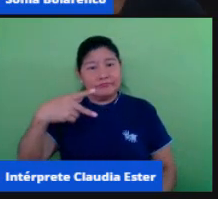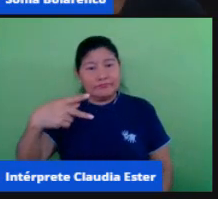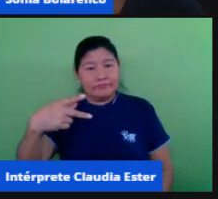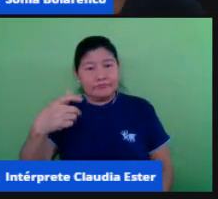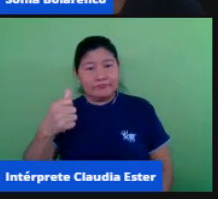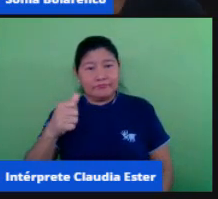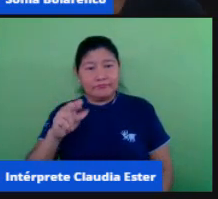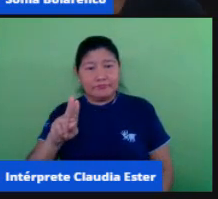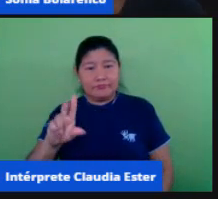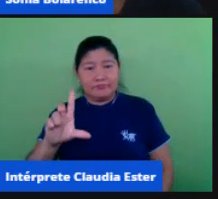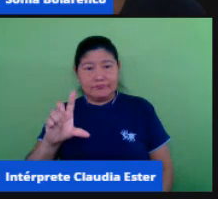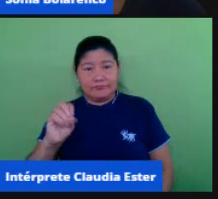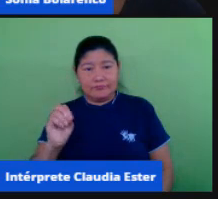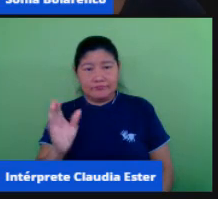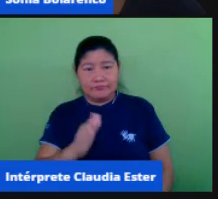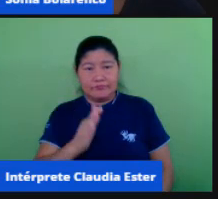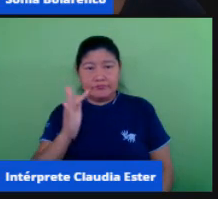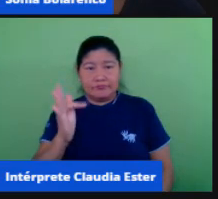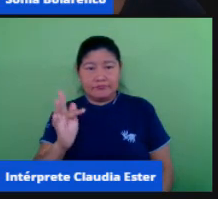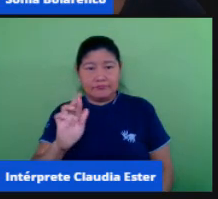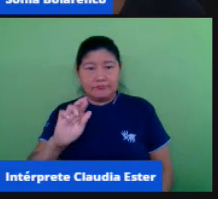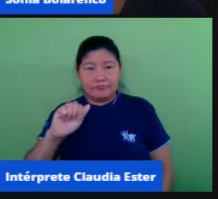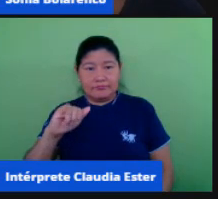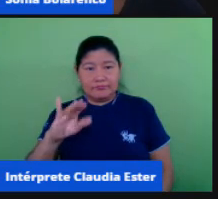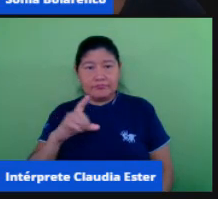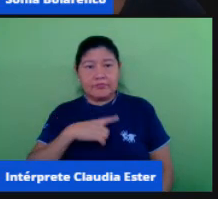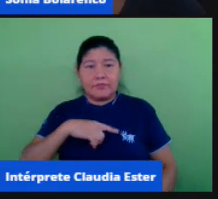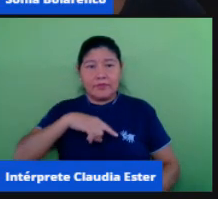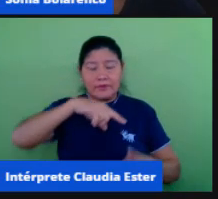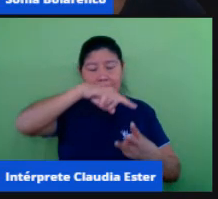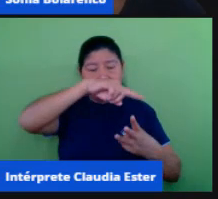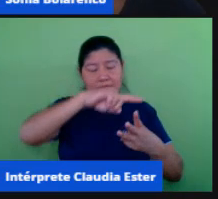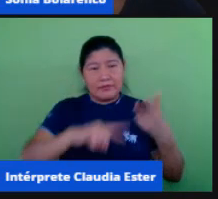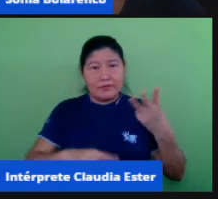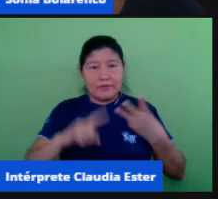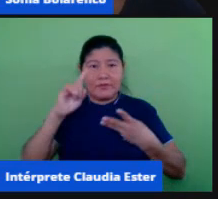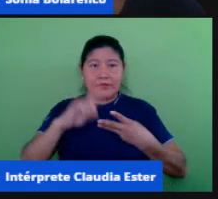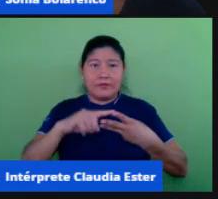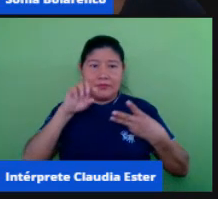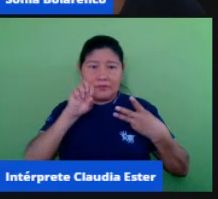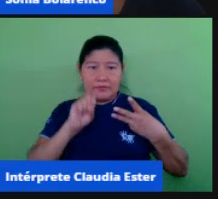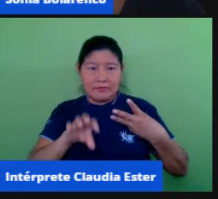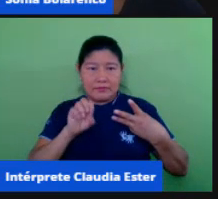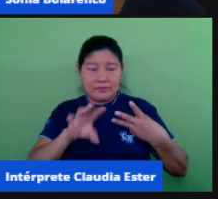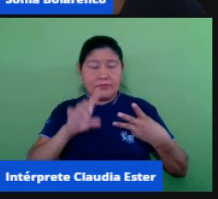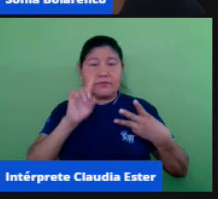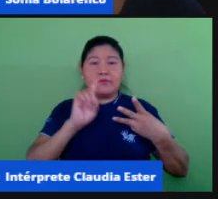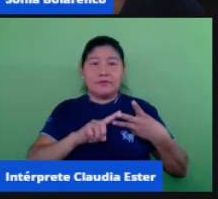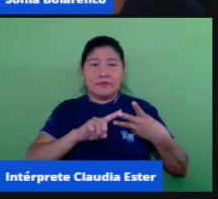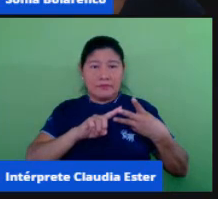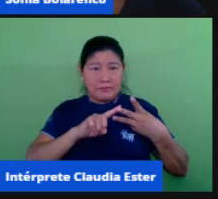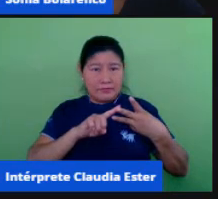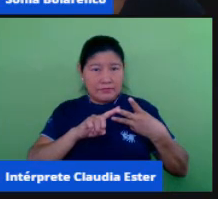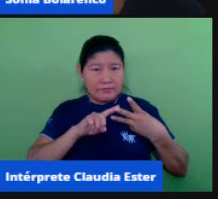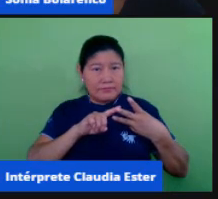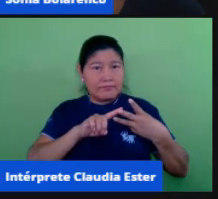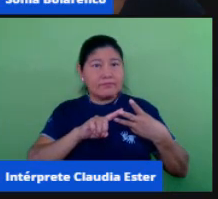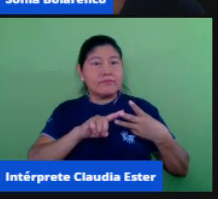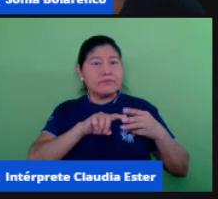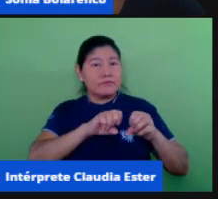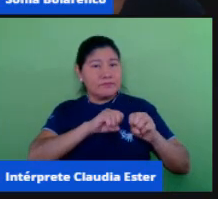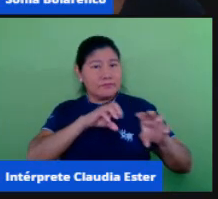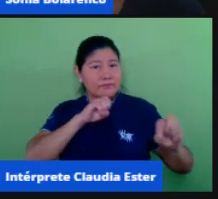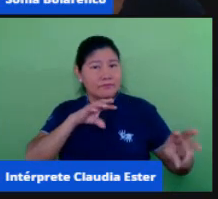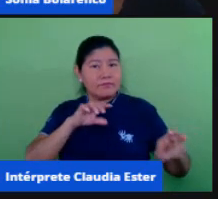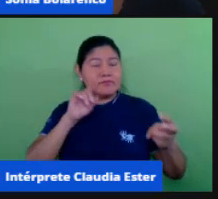palavras-chave, educação, ensino remoto e esperança. Como dialogar sobre